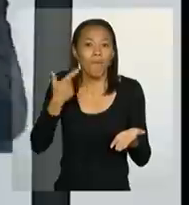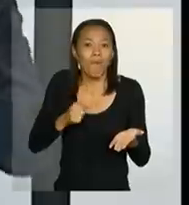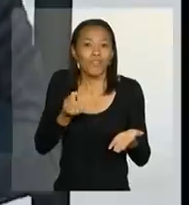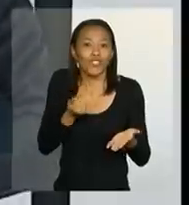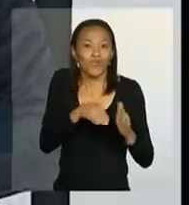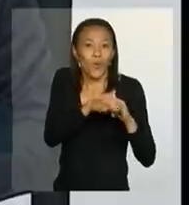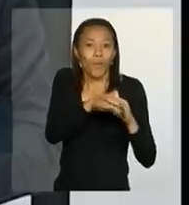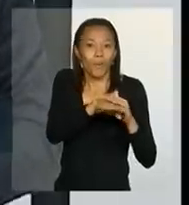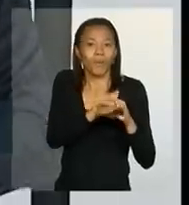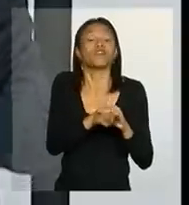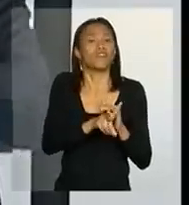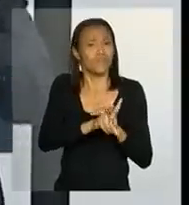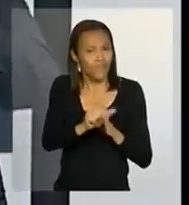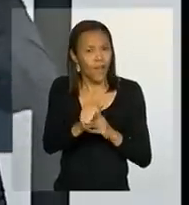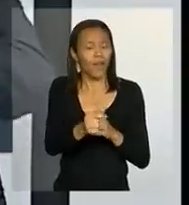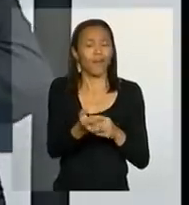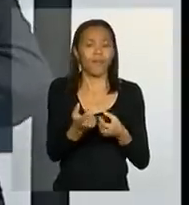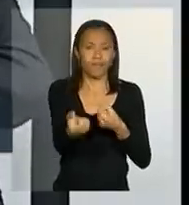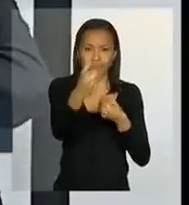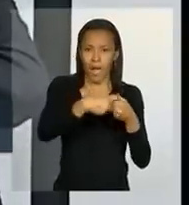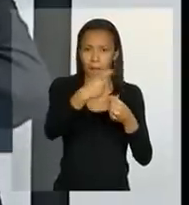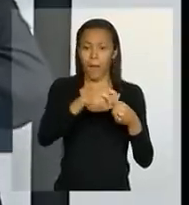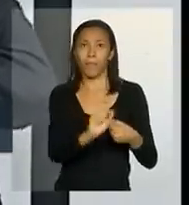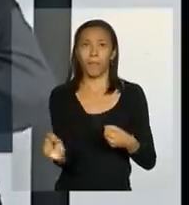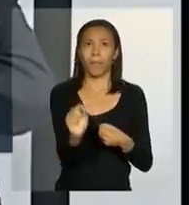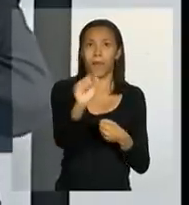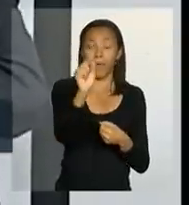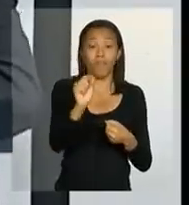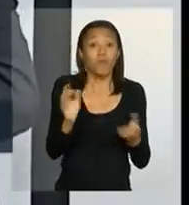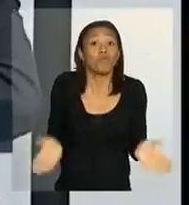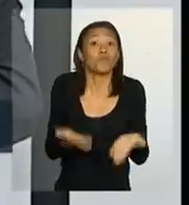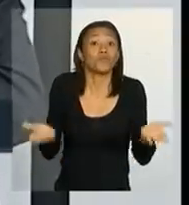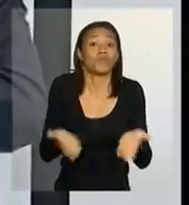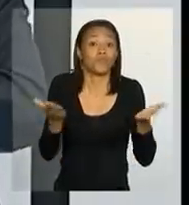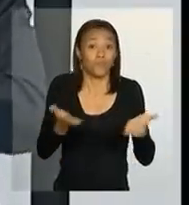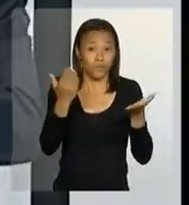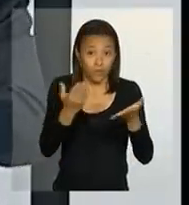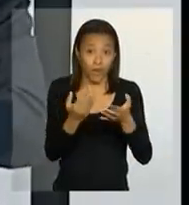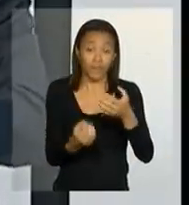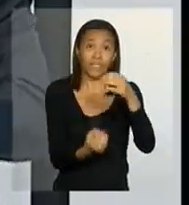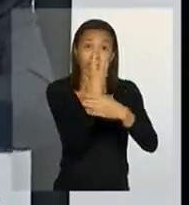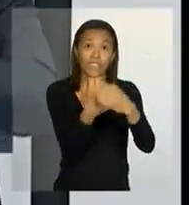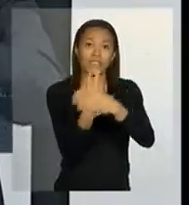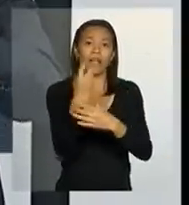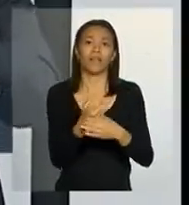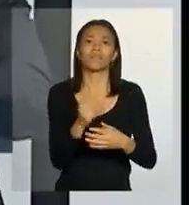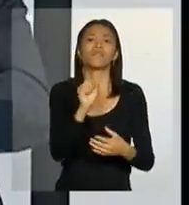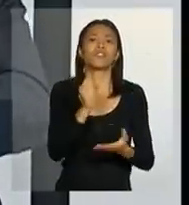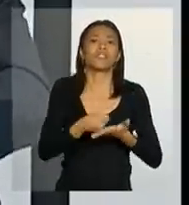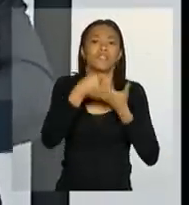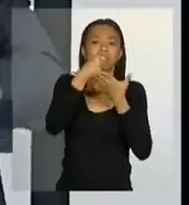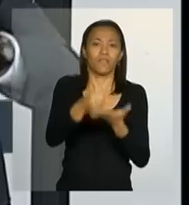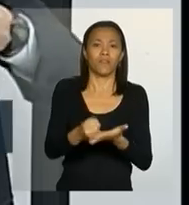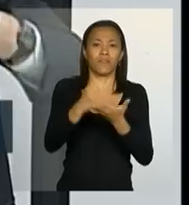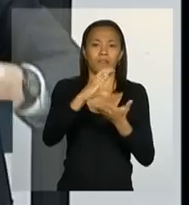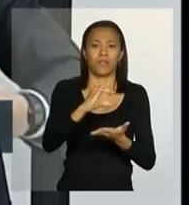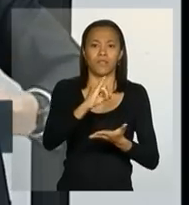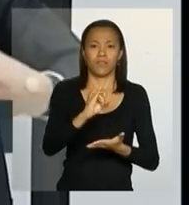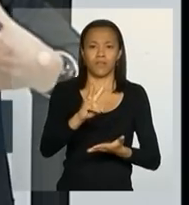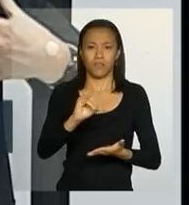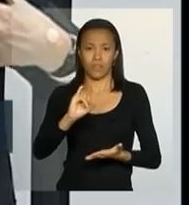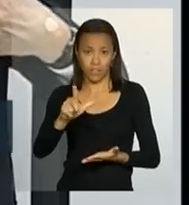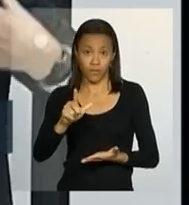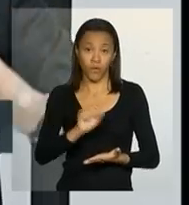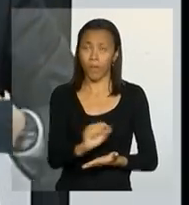vamos vincular os municípios, vamos motivar a instalação de defesa civis nos municípios, os